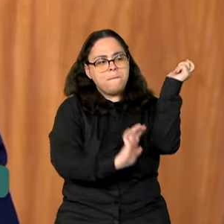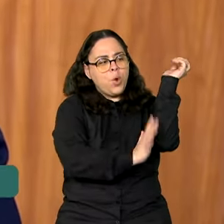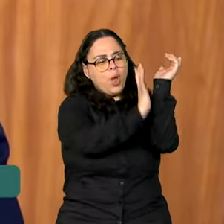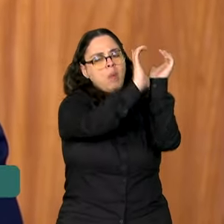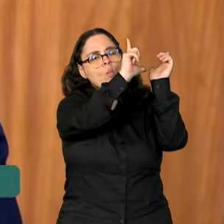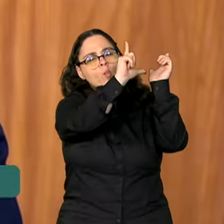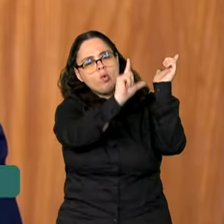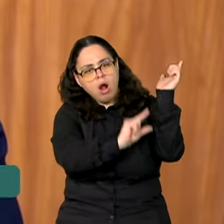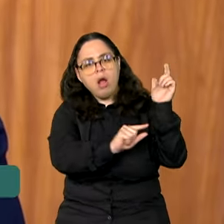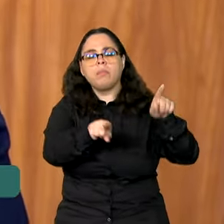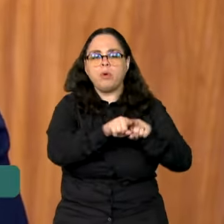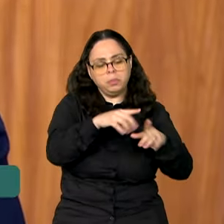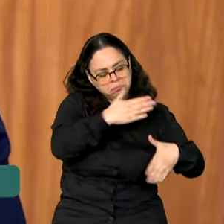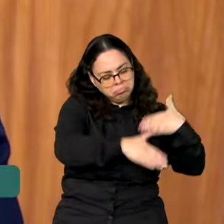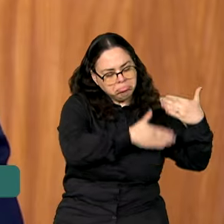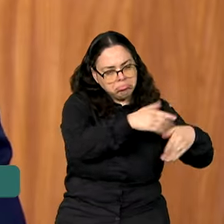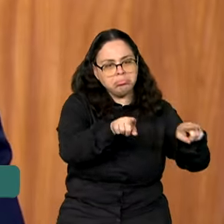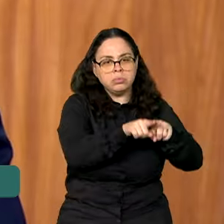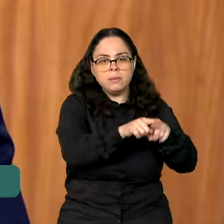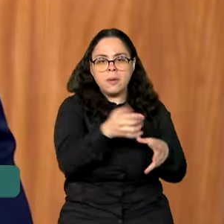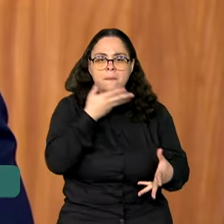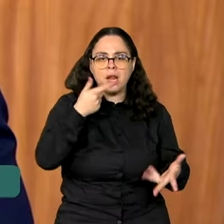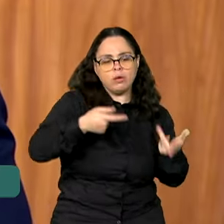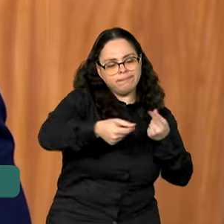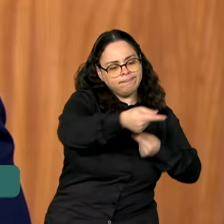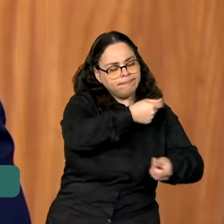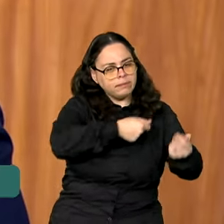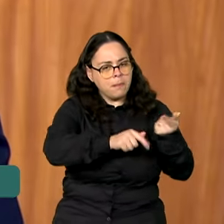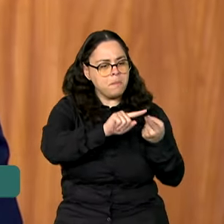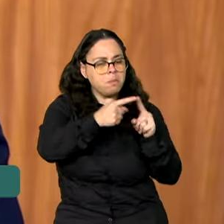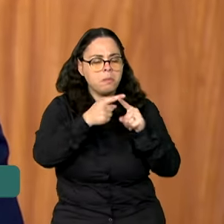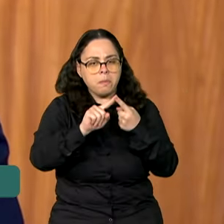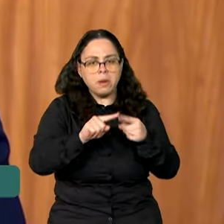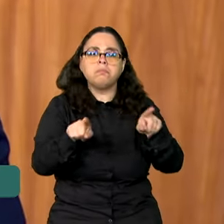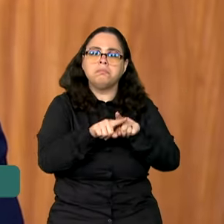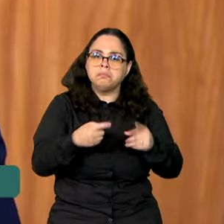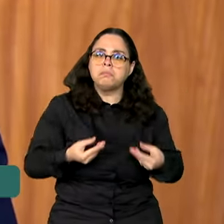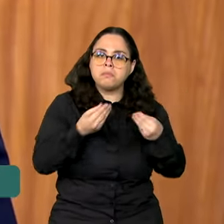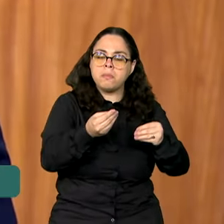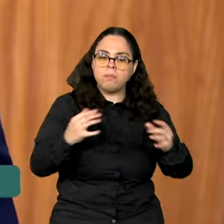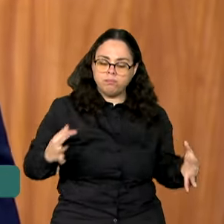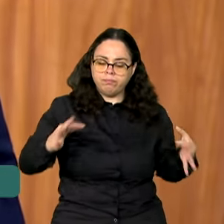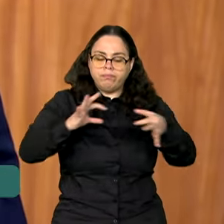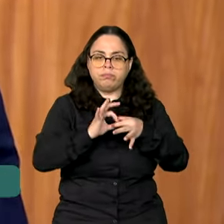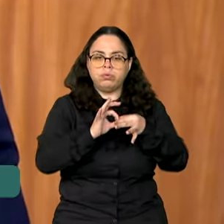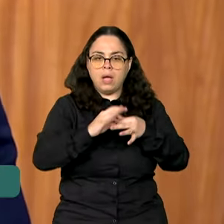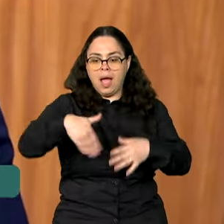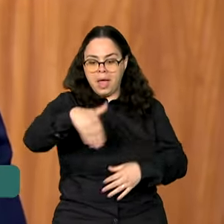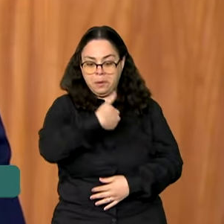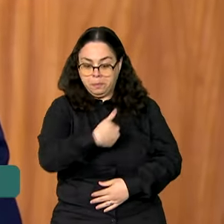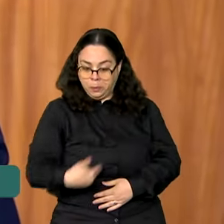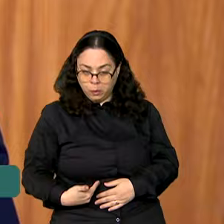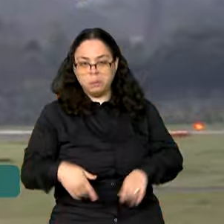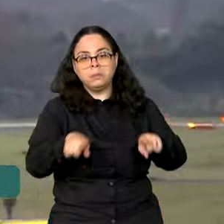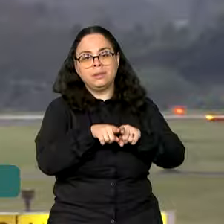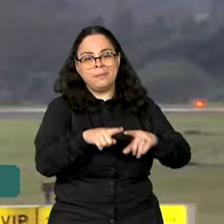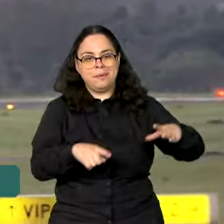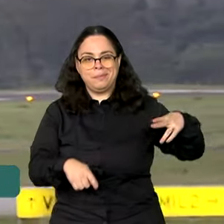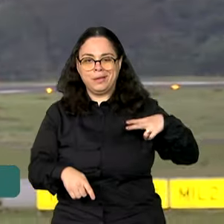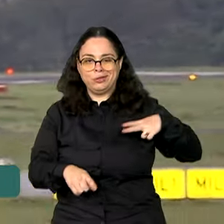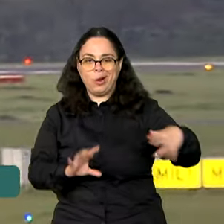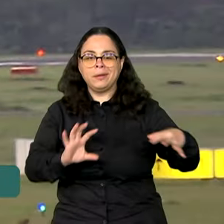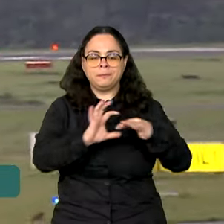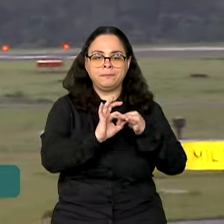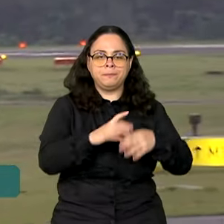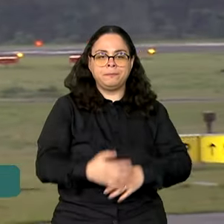procedimentos, aprimora o ambiente de negócios e promove uma maior integração entre o poder público e a iniciativa privada. A